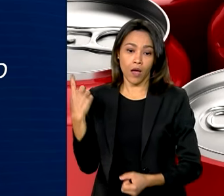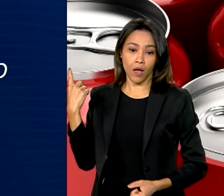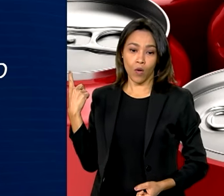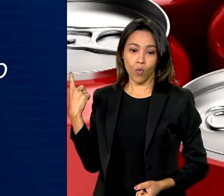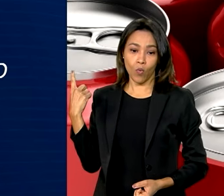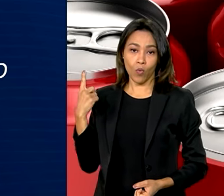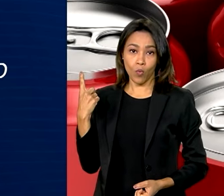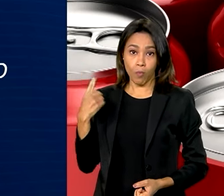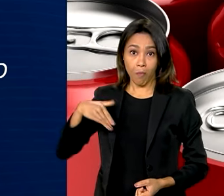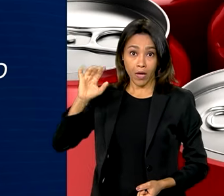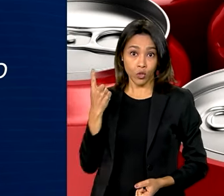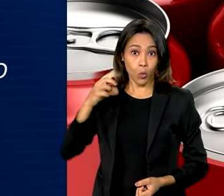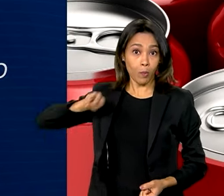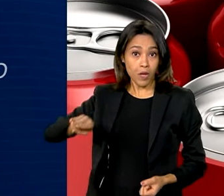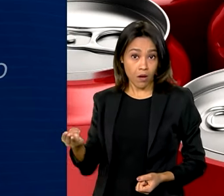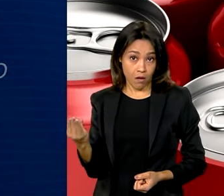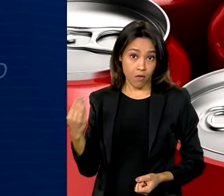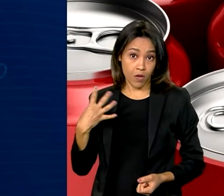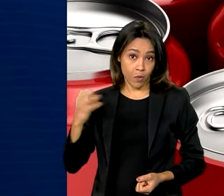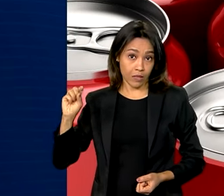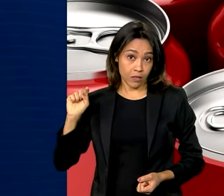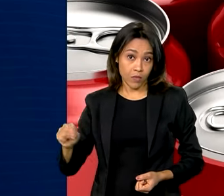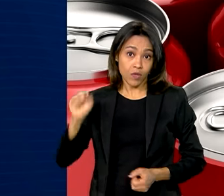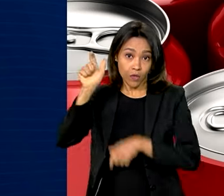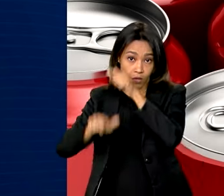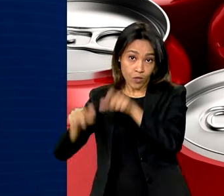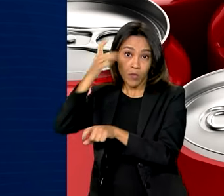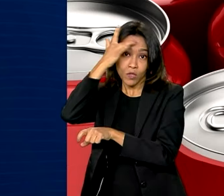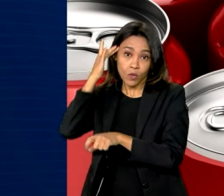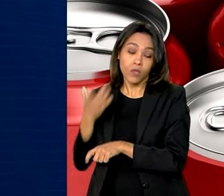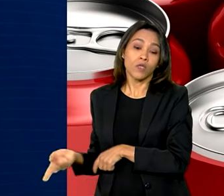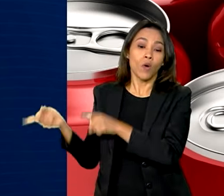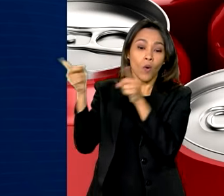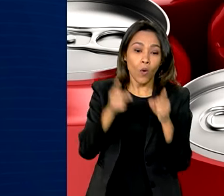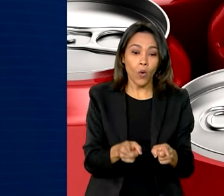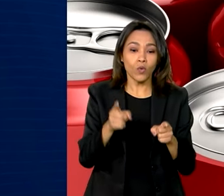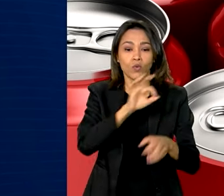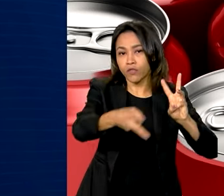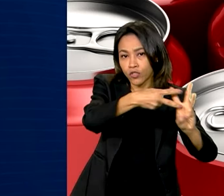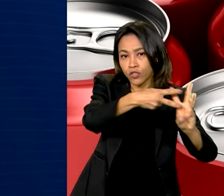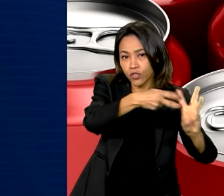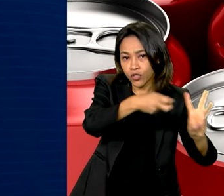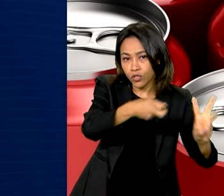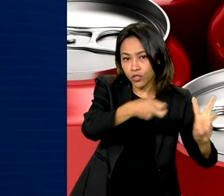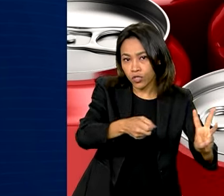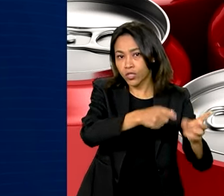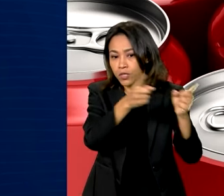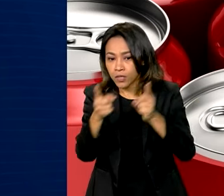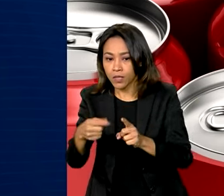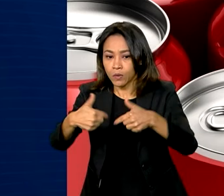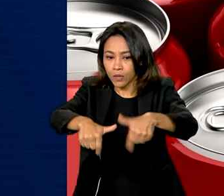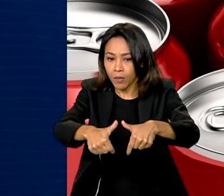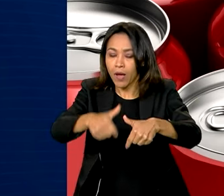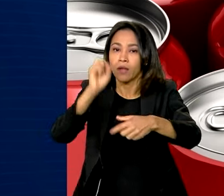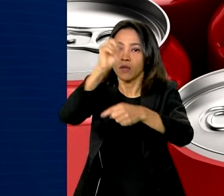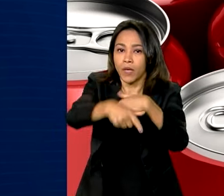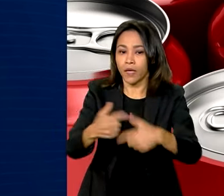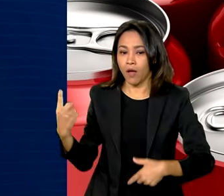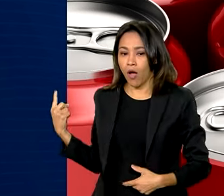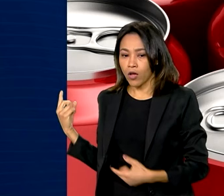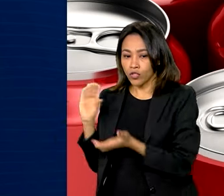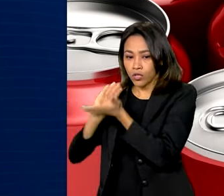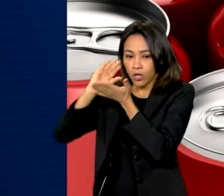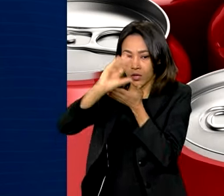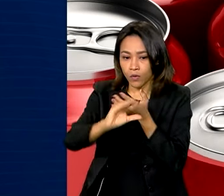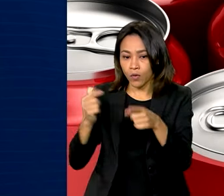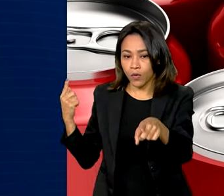400 mil pessoas. Já os Ministérios dos Povos Indígenas e do Trabalho e Inglaterra investirão 20 milhões de